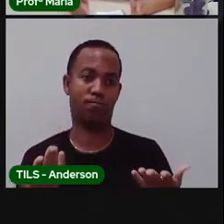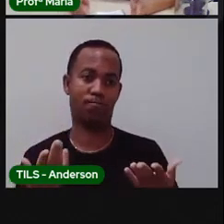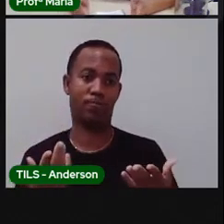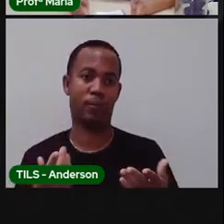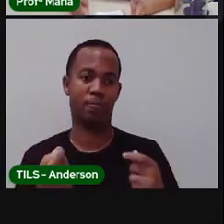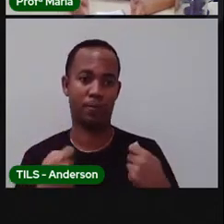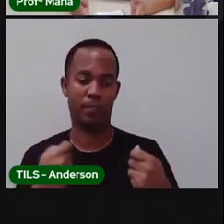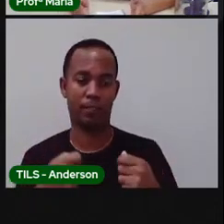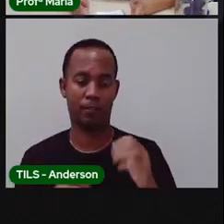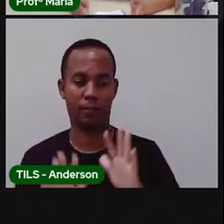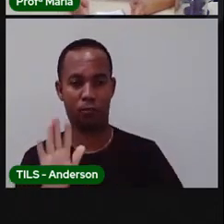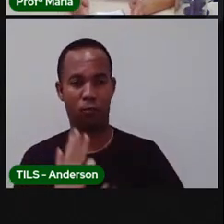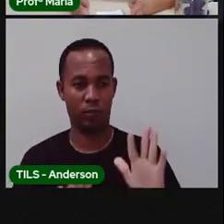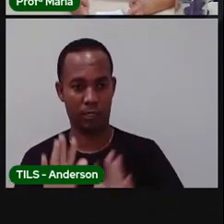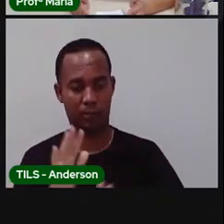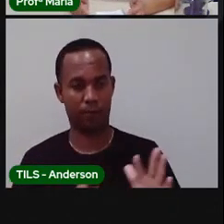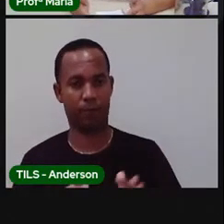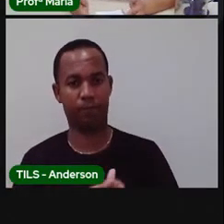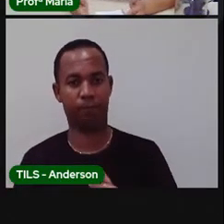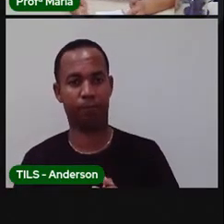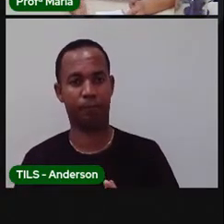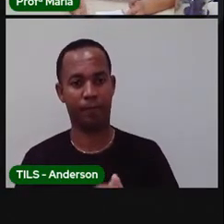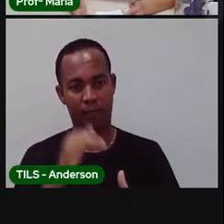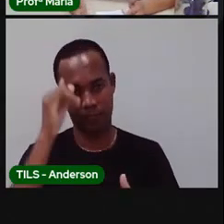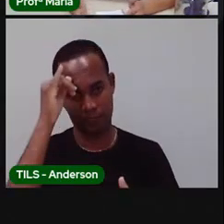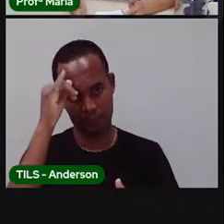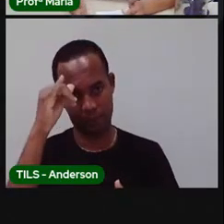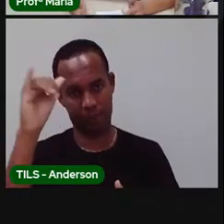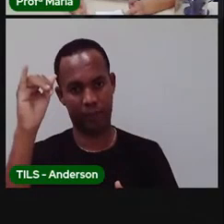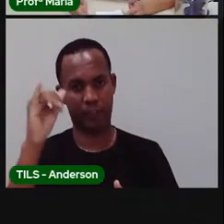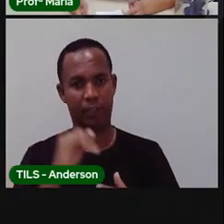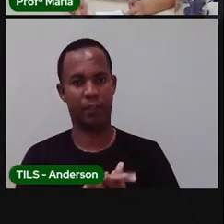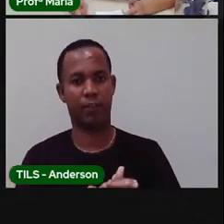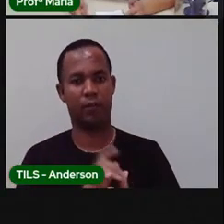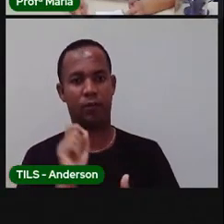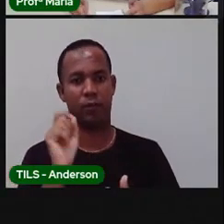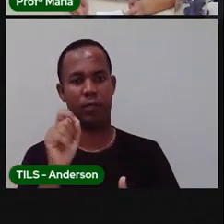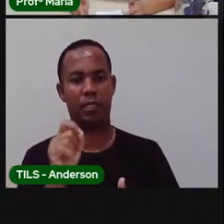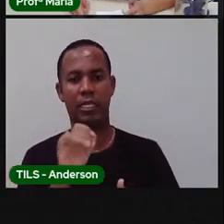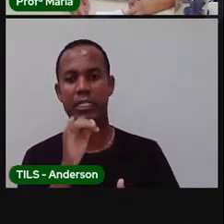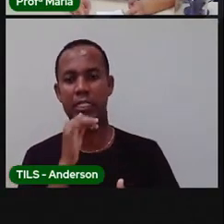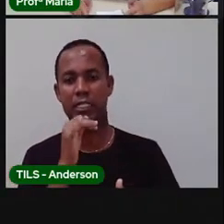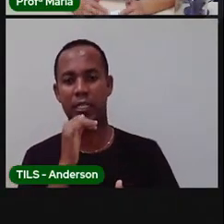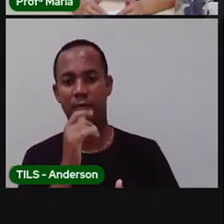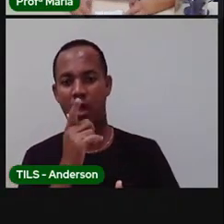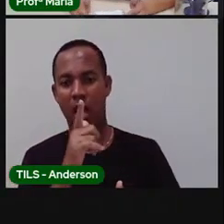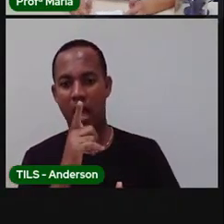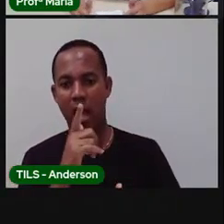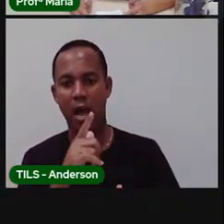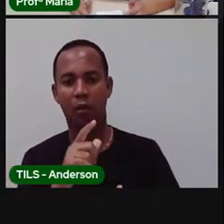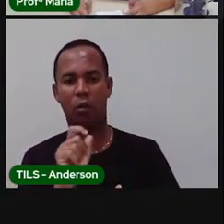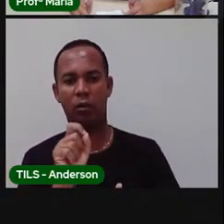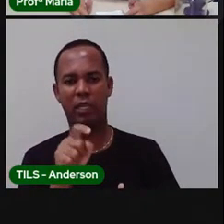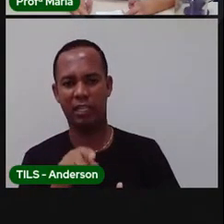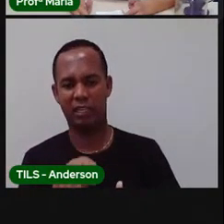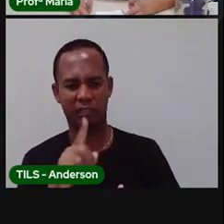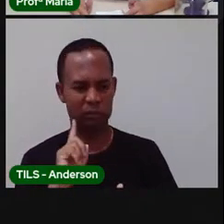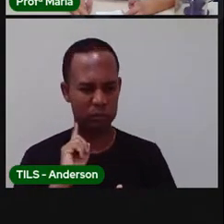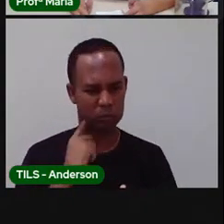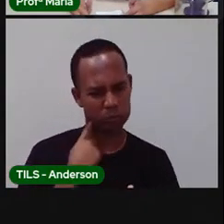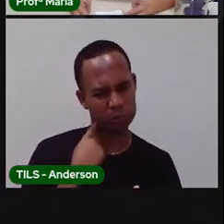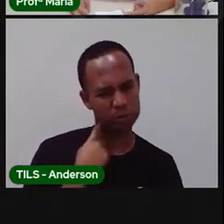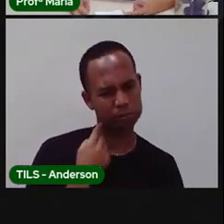lixo, né? Evitar água de enchentes em locais em que a qualidade da água não é conhecida.